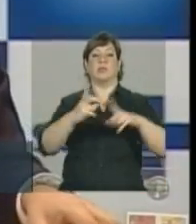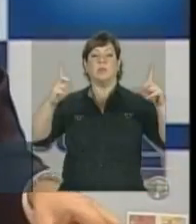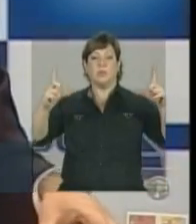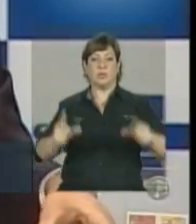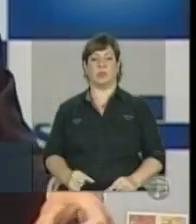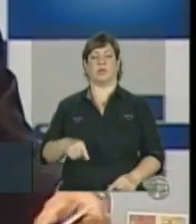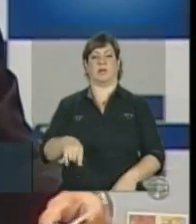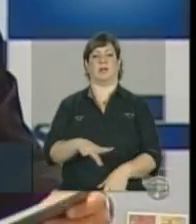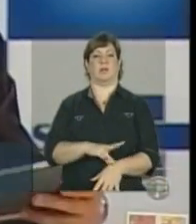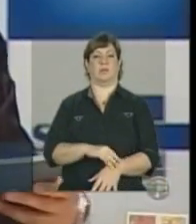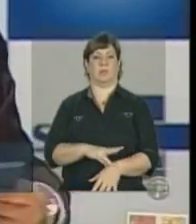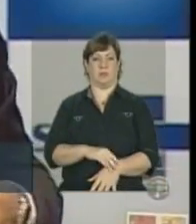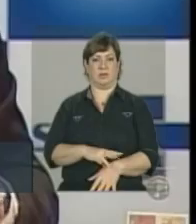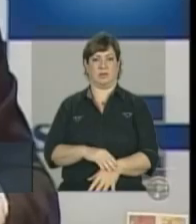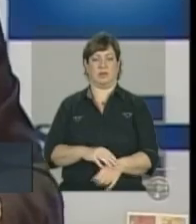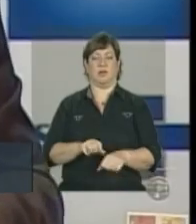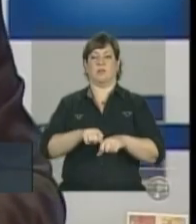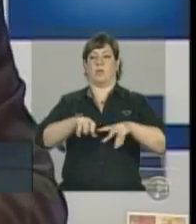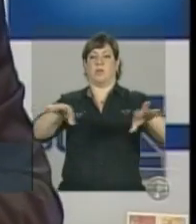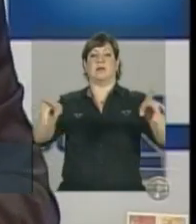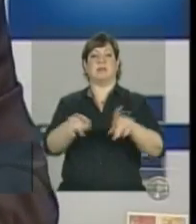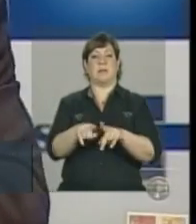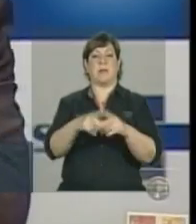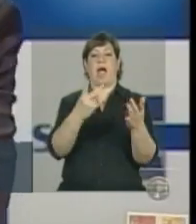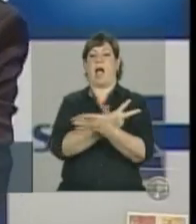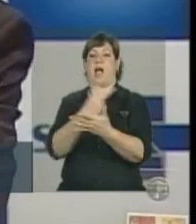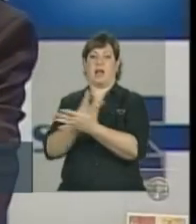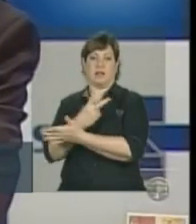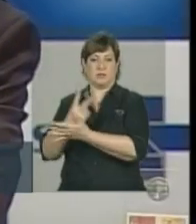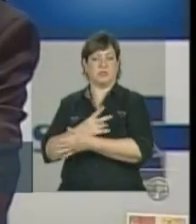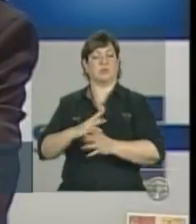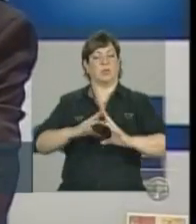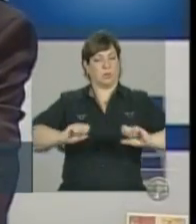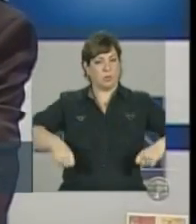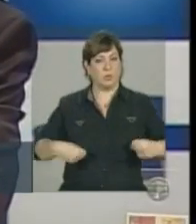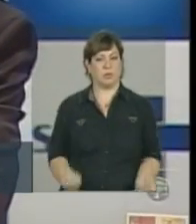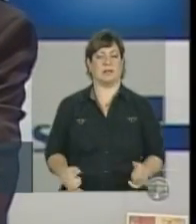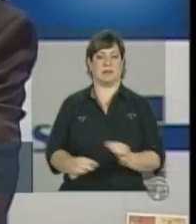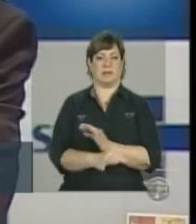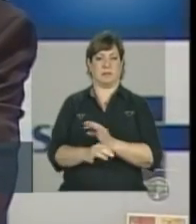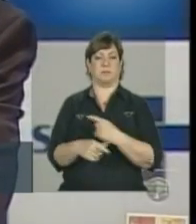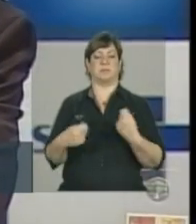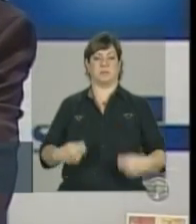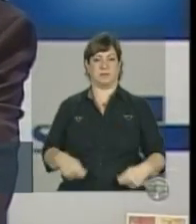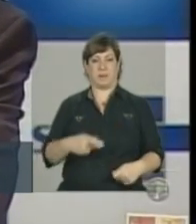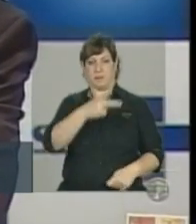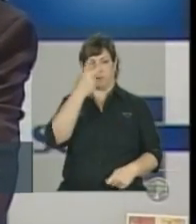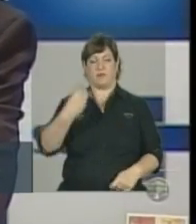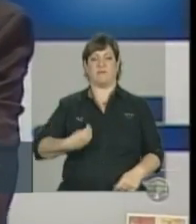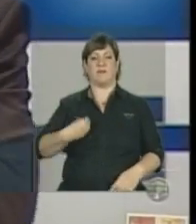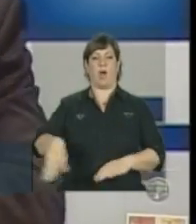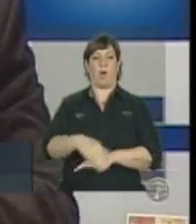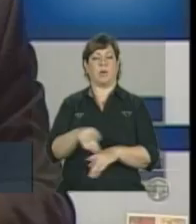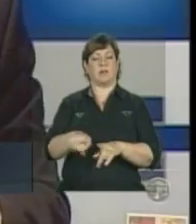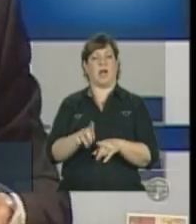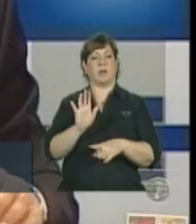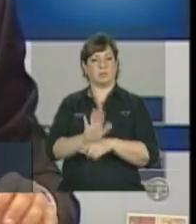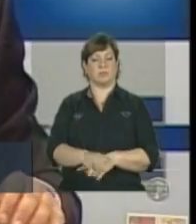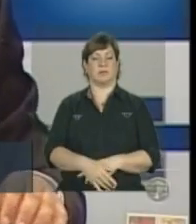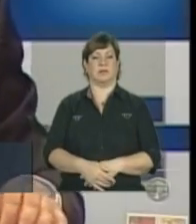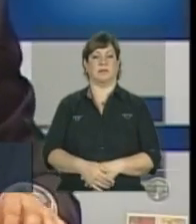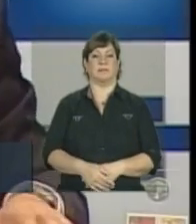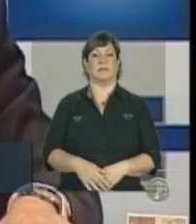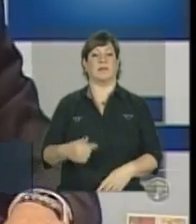não só a transmissão, mas os casos de tuberculose nas populações que vivem na rua. Eu acho que é isso, dizer,